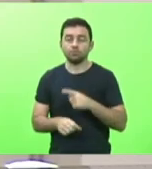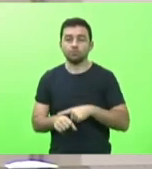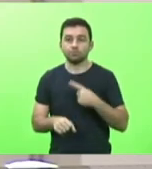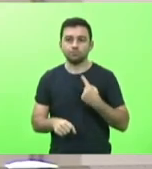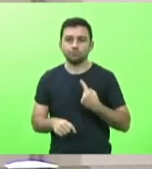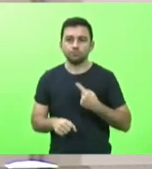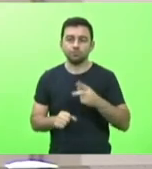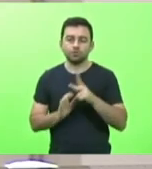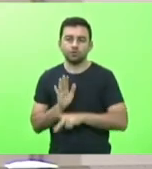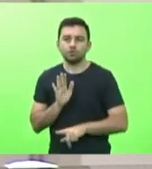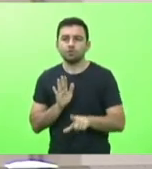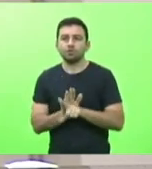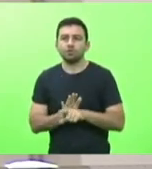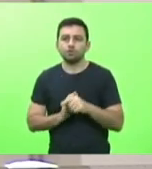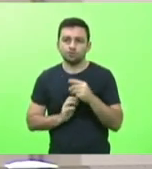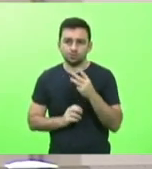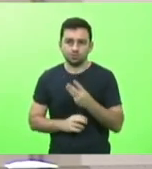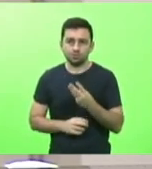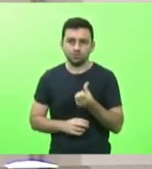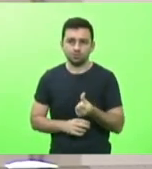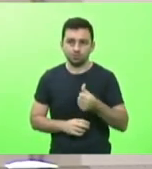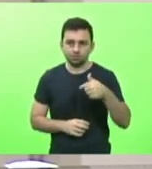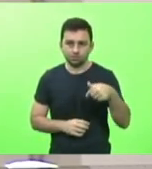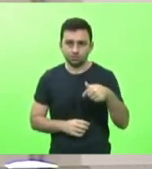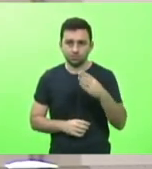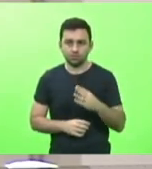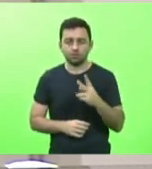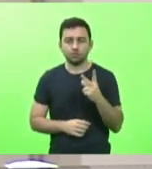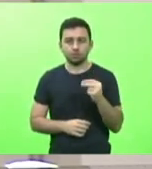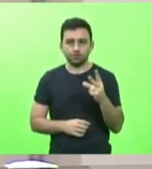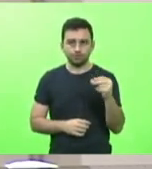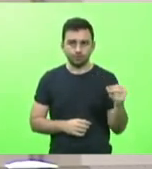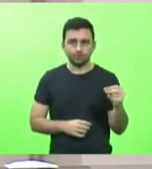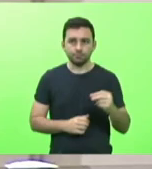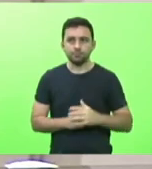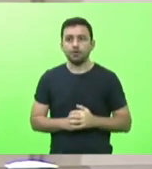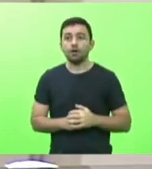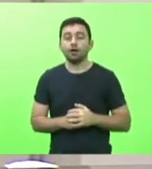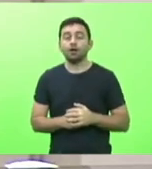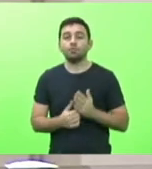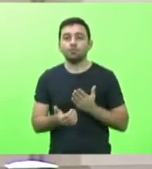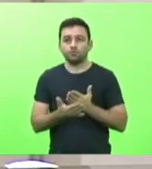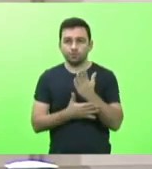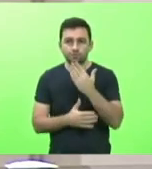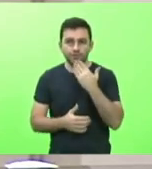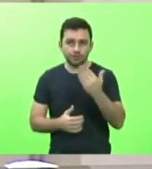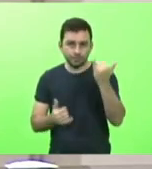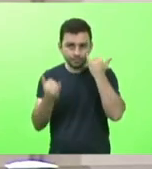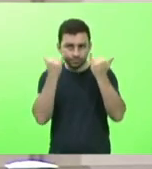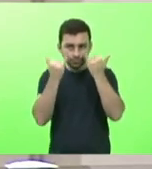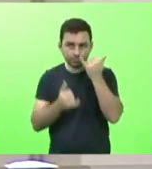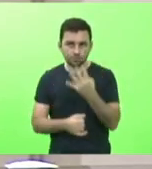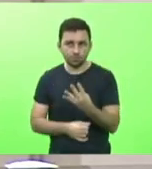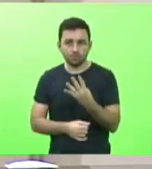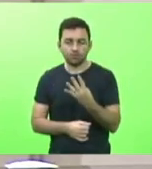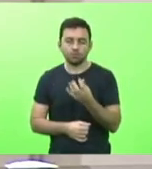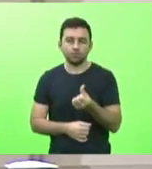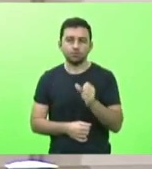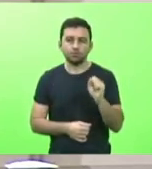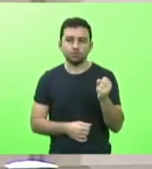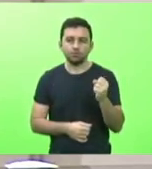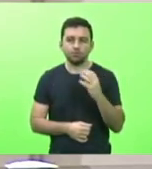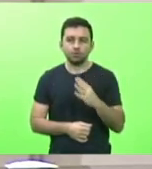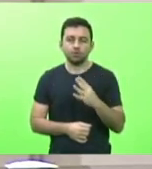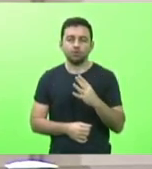367, barra 2020. Foram aprovados os pedidos de informação número 468, barra